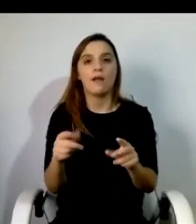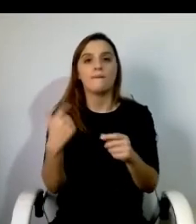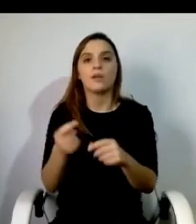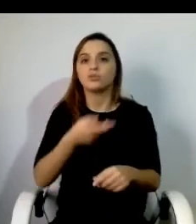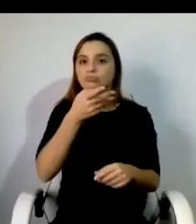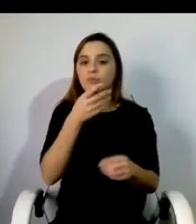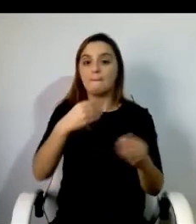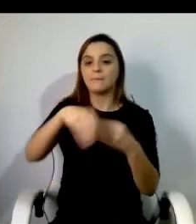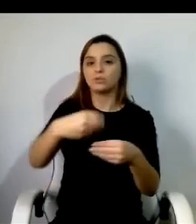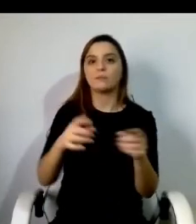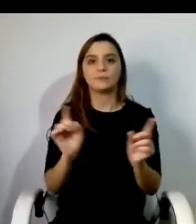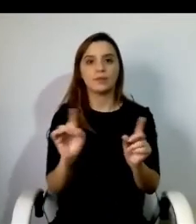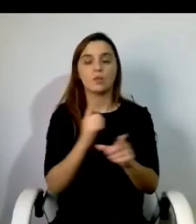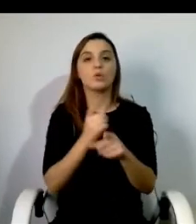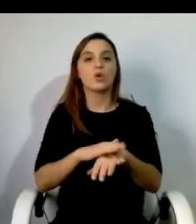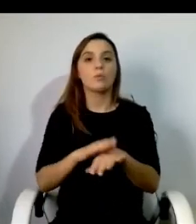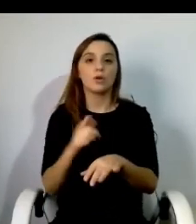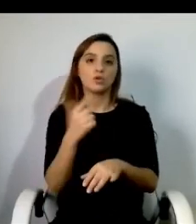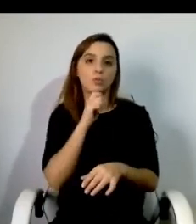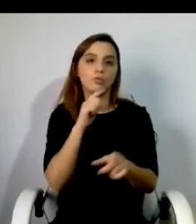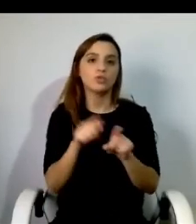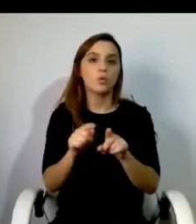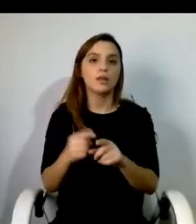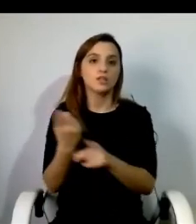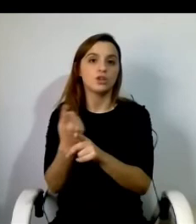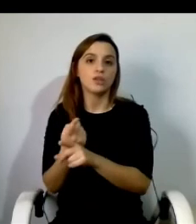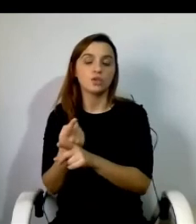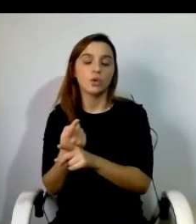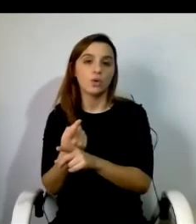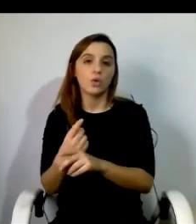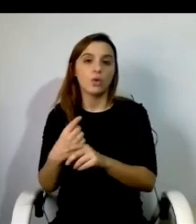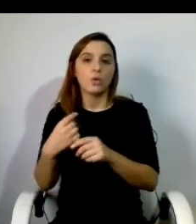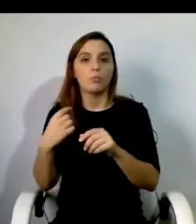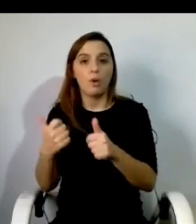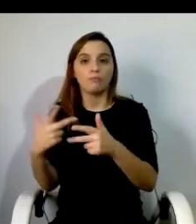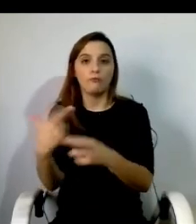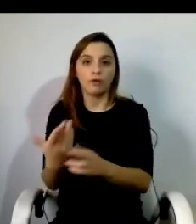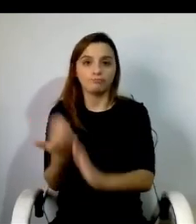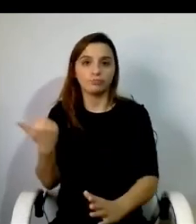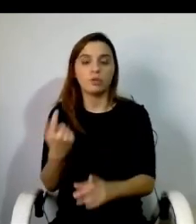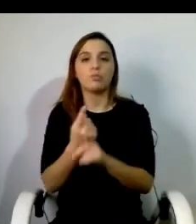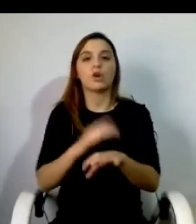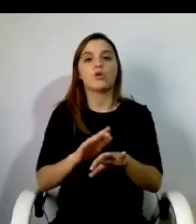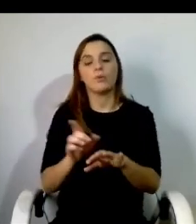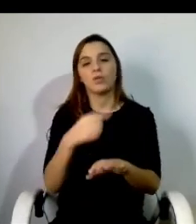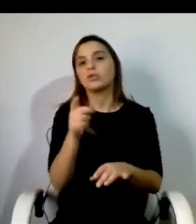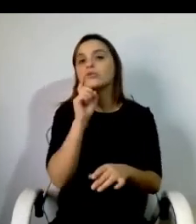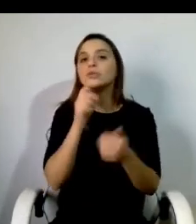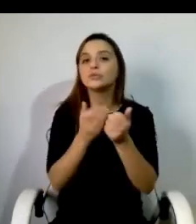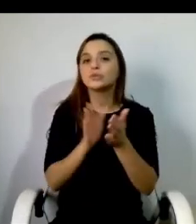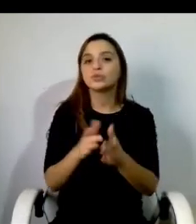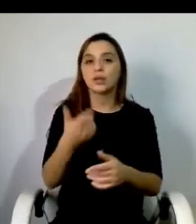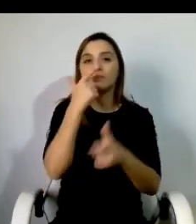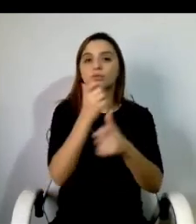sobre risco de estarmos a portar um mau serviço não só à causa digamos que defendemos todos que é a inclusão das pessoas com consciência